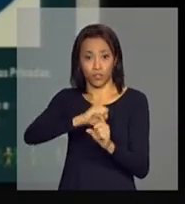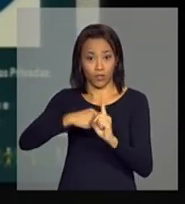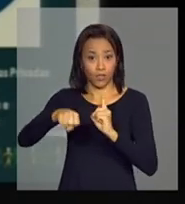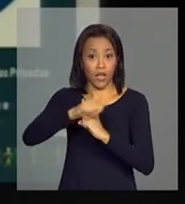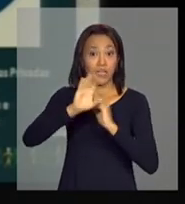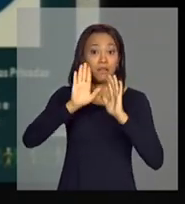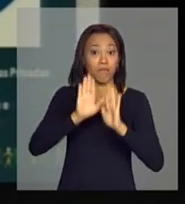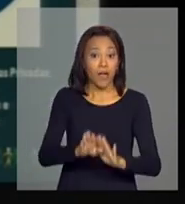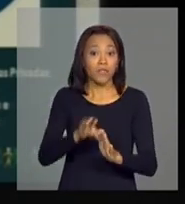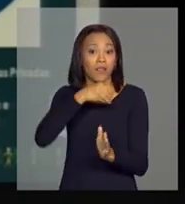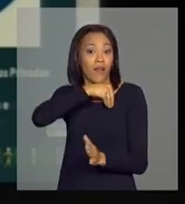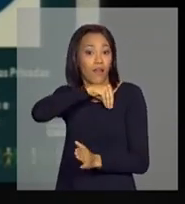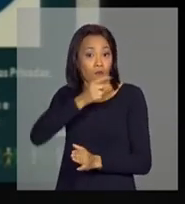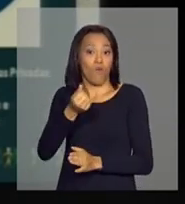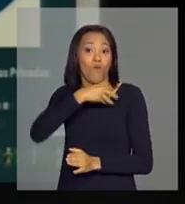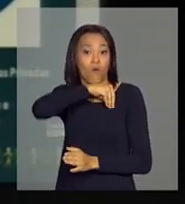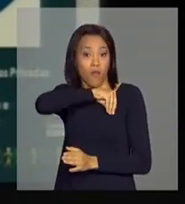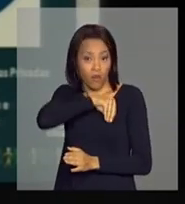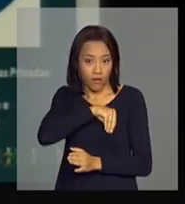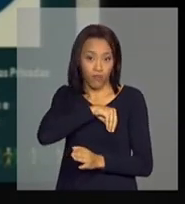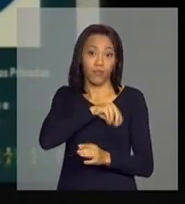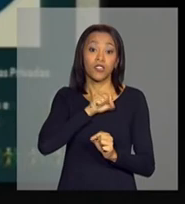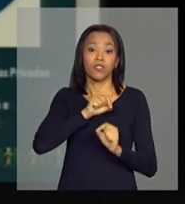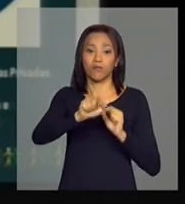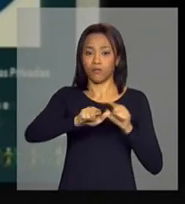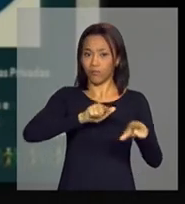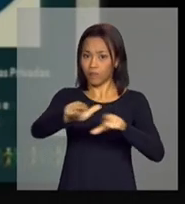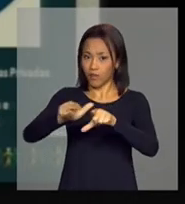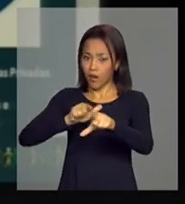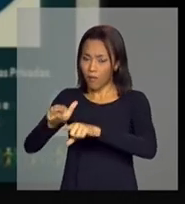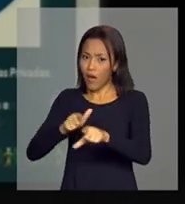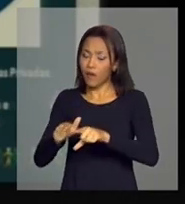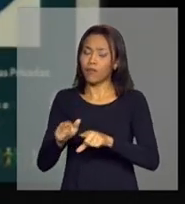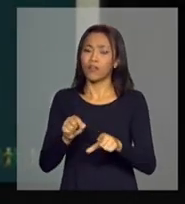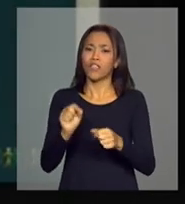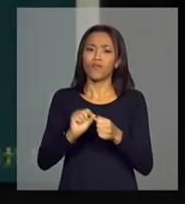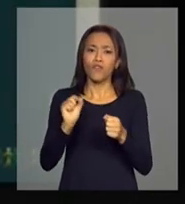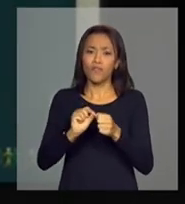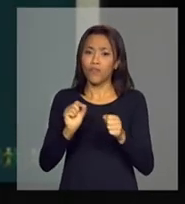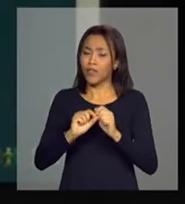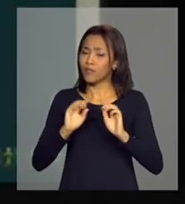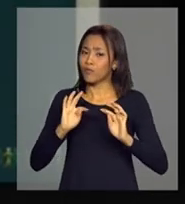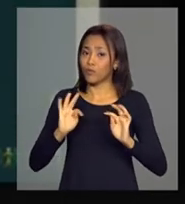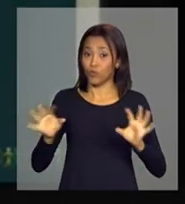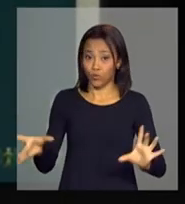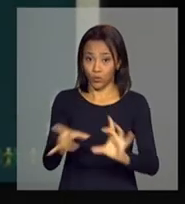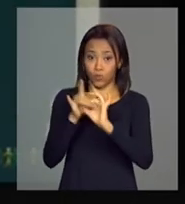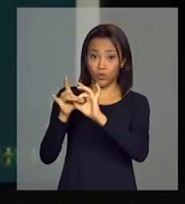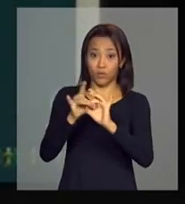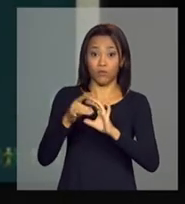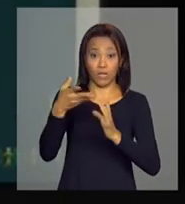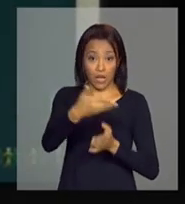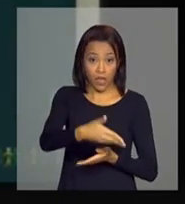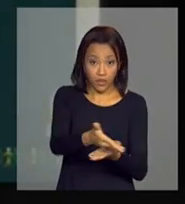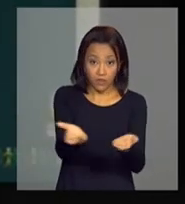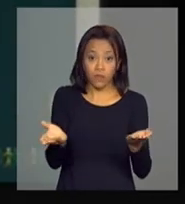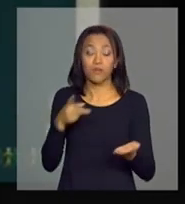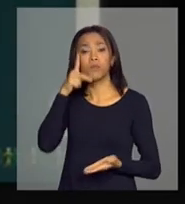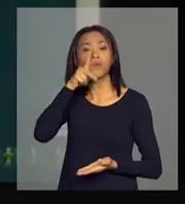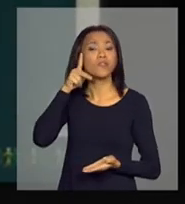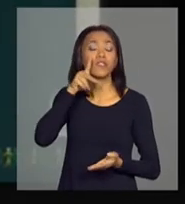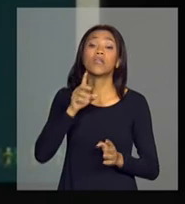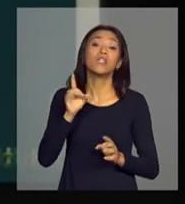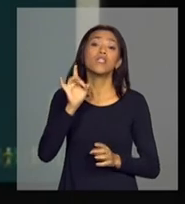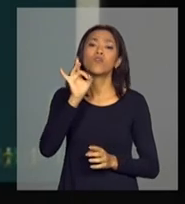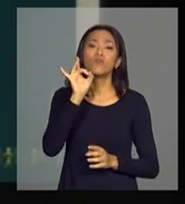a renda do trabalho que foi criada a partir de toda essa política feita atualmente. E também não é